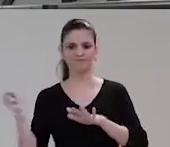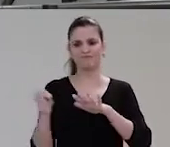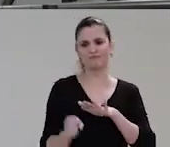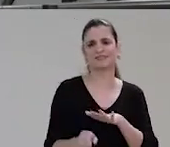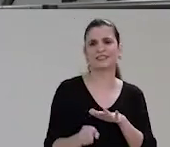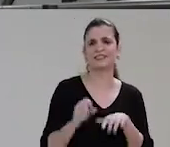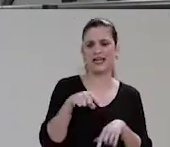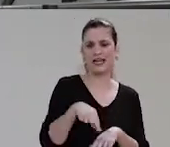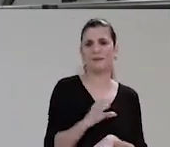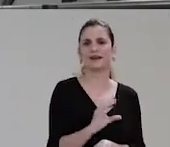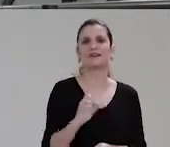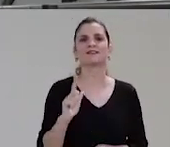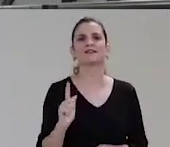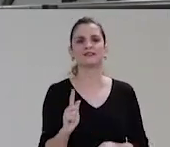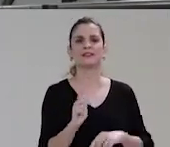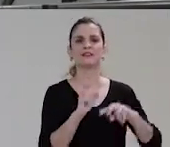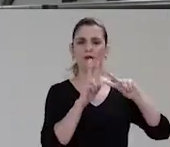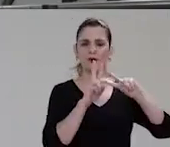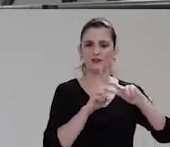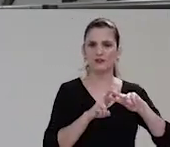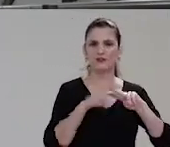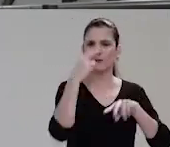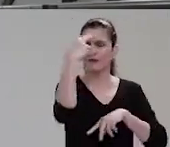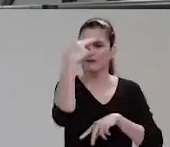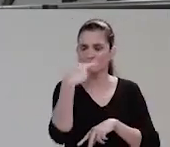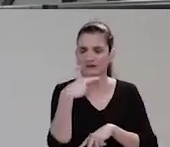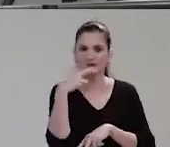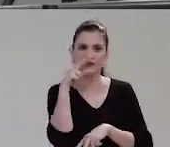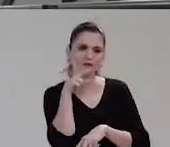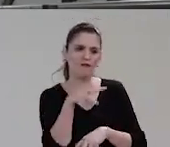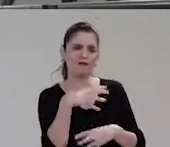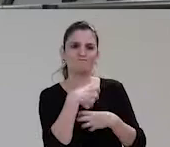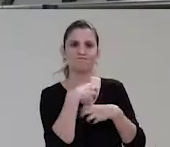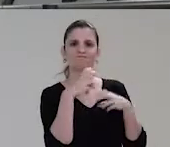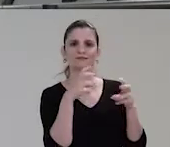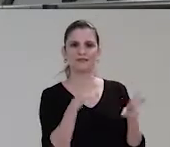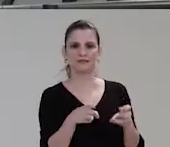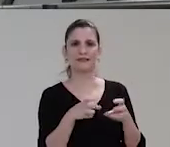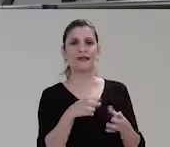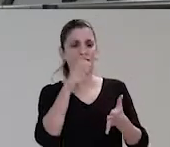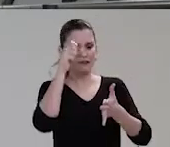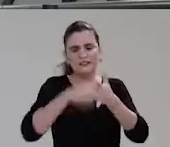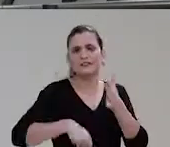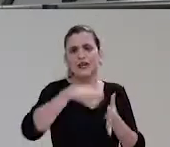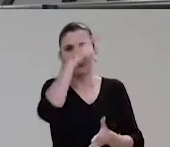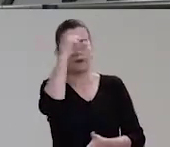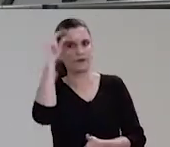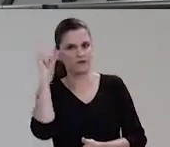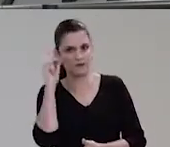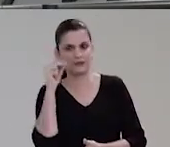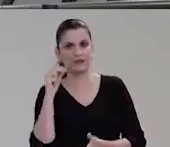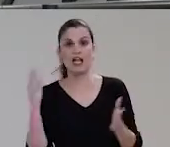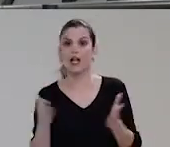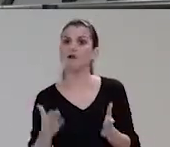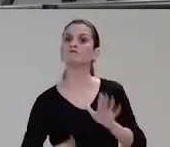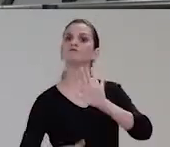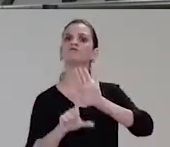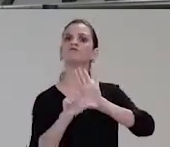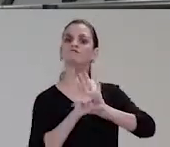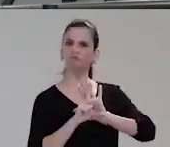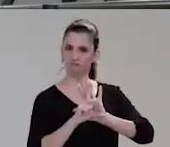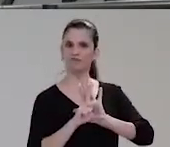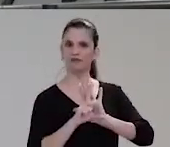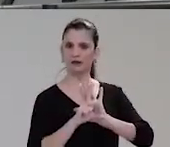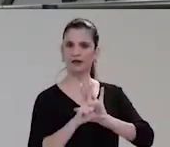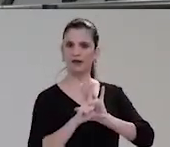Grande, fazendo com que o hashtag PraSegoVer fosse sancionado pelo prefeito. Agora é lei, não